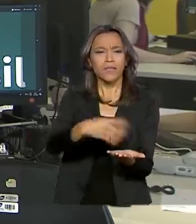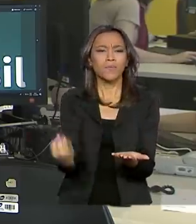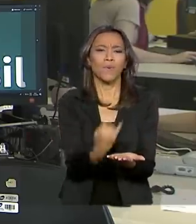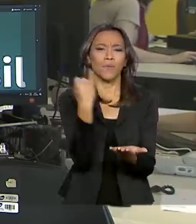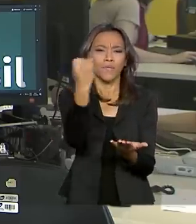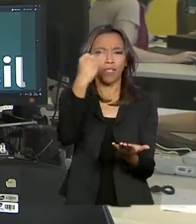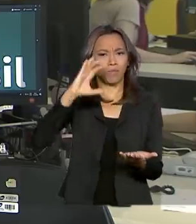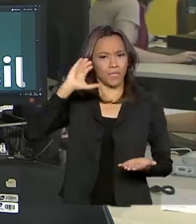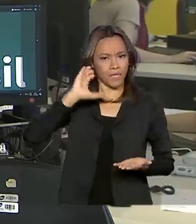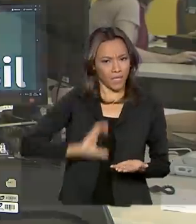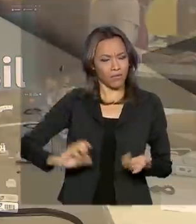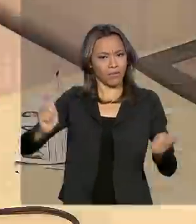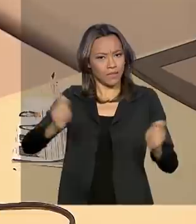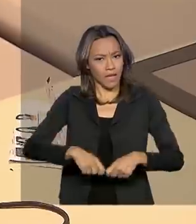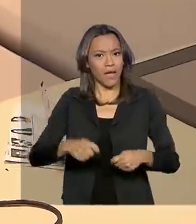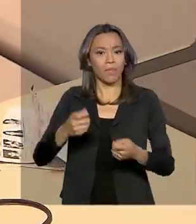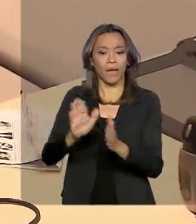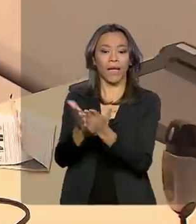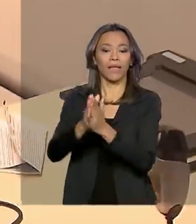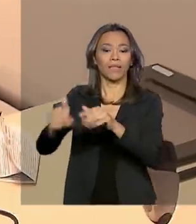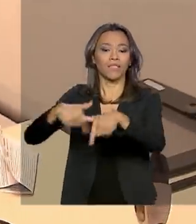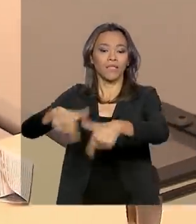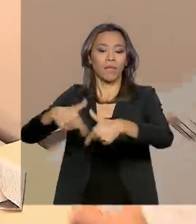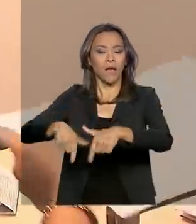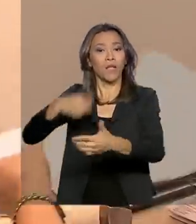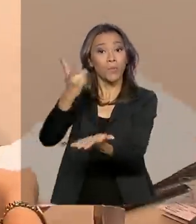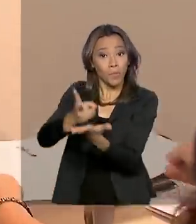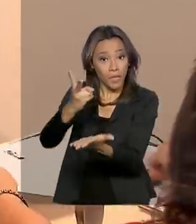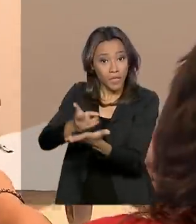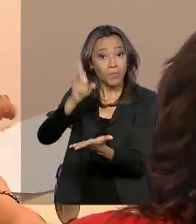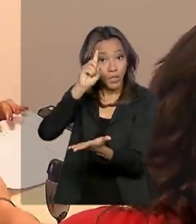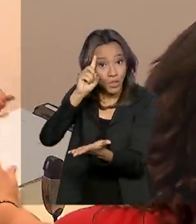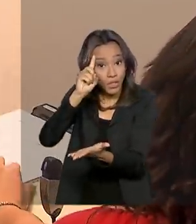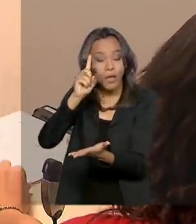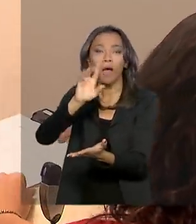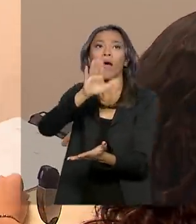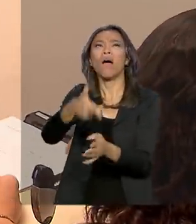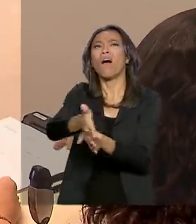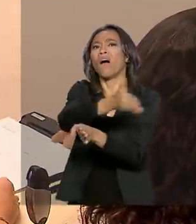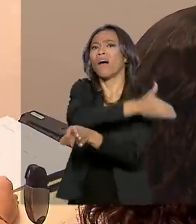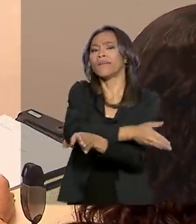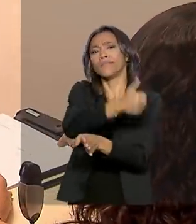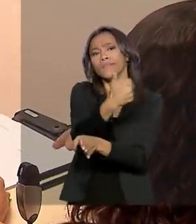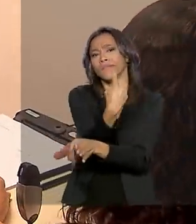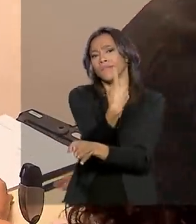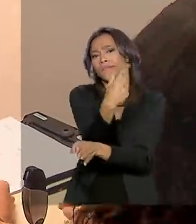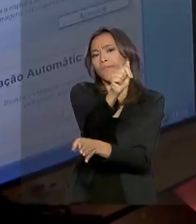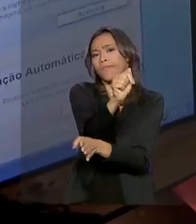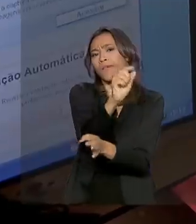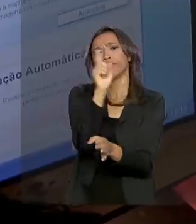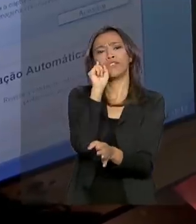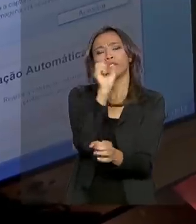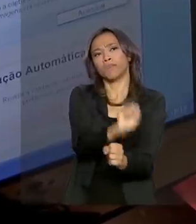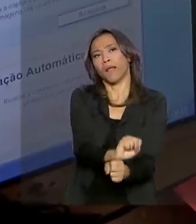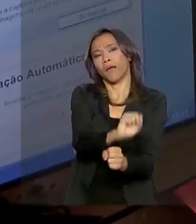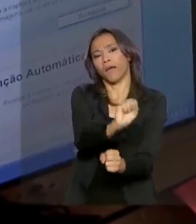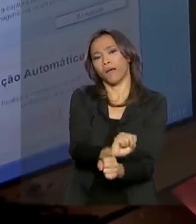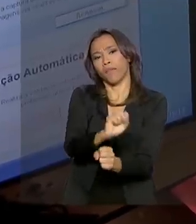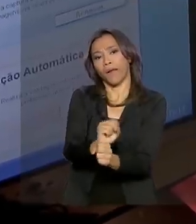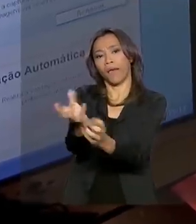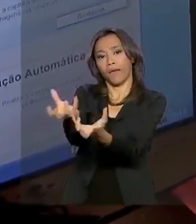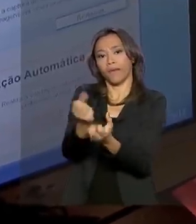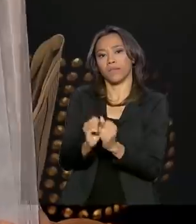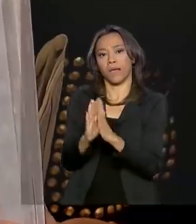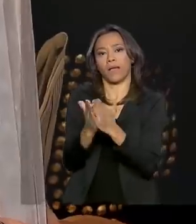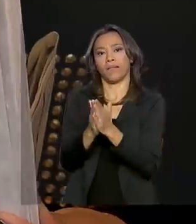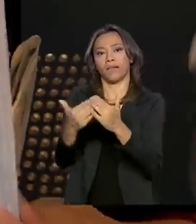possível, por exemplo, tirar a carteira de trabalho no mesmo dia. Antes, era preciso esperar 17 dias em média. Além disso, há uma redução do tempo